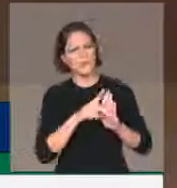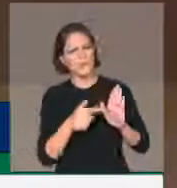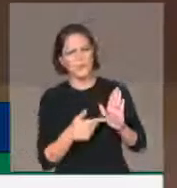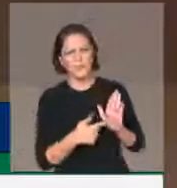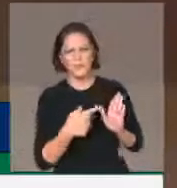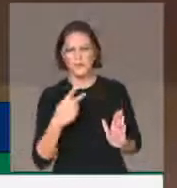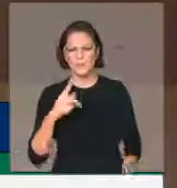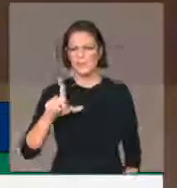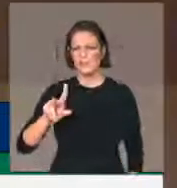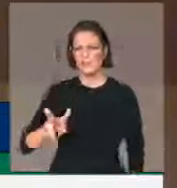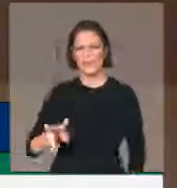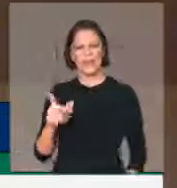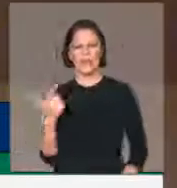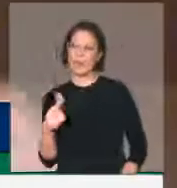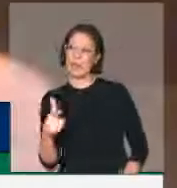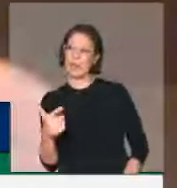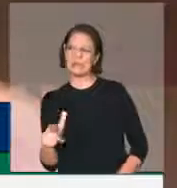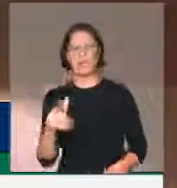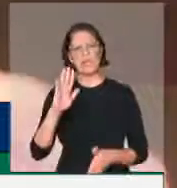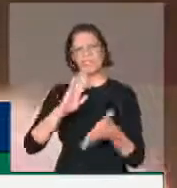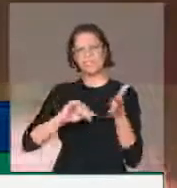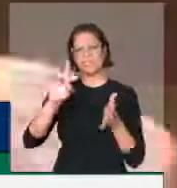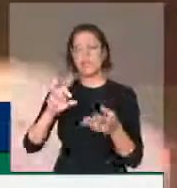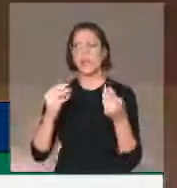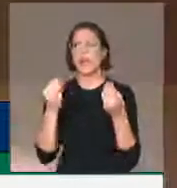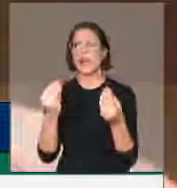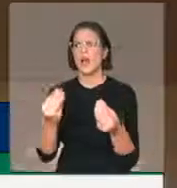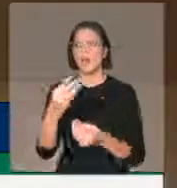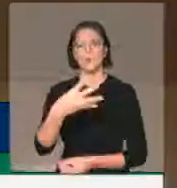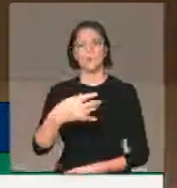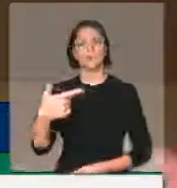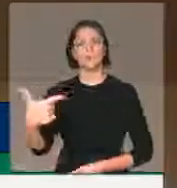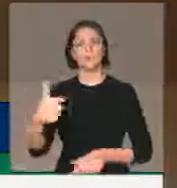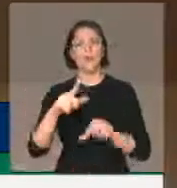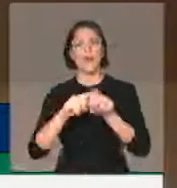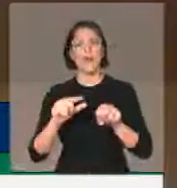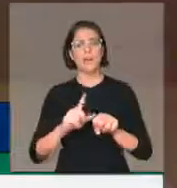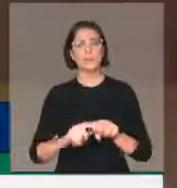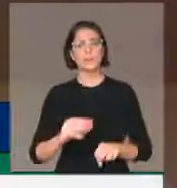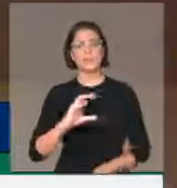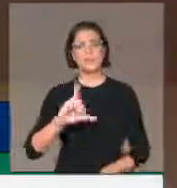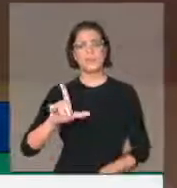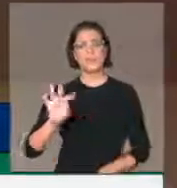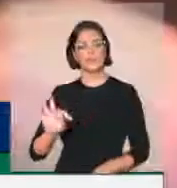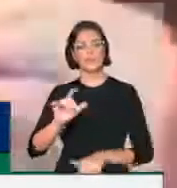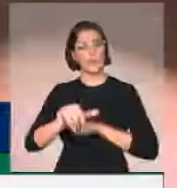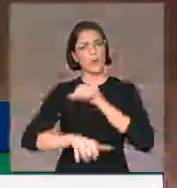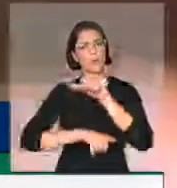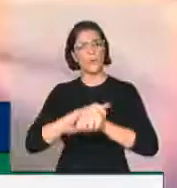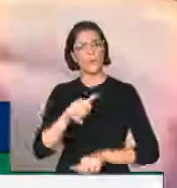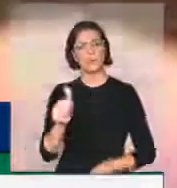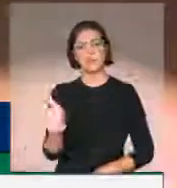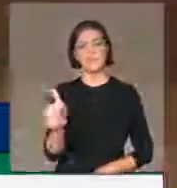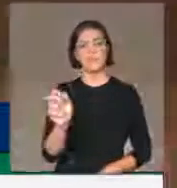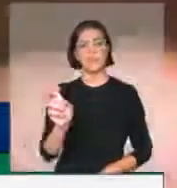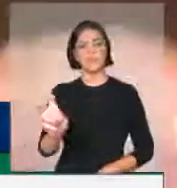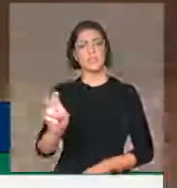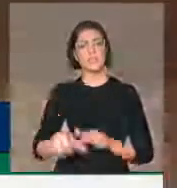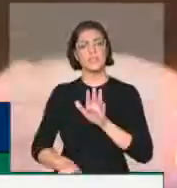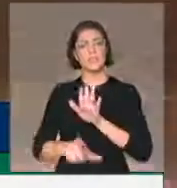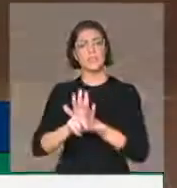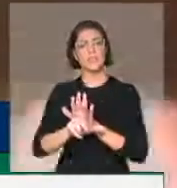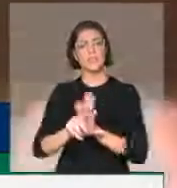PLV, não retire direito? 42 artigos da CLT estão sendo revogados. 15 legislações